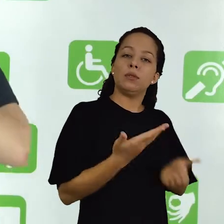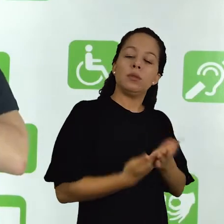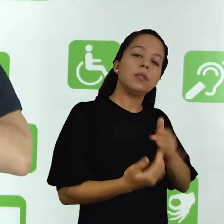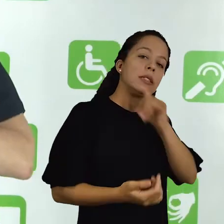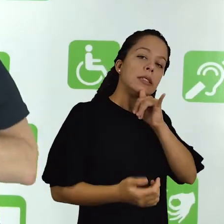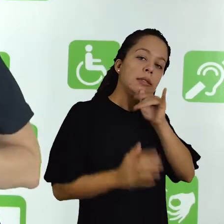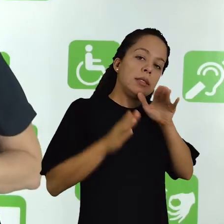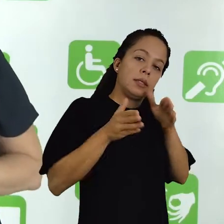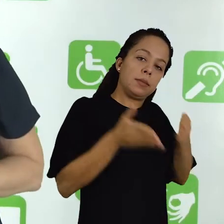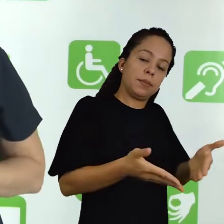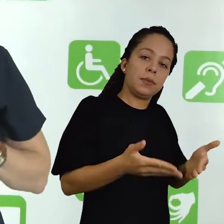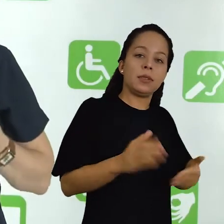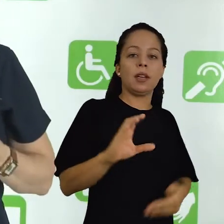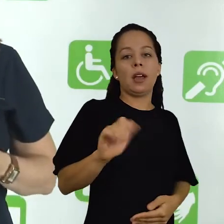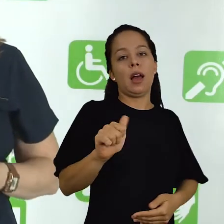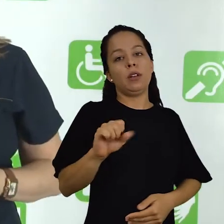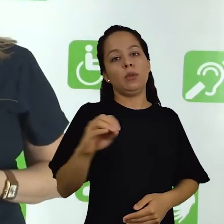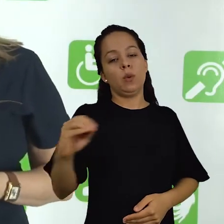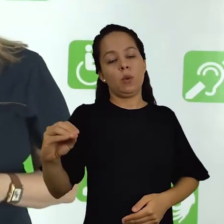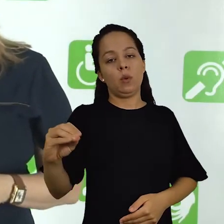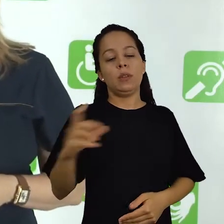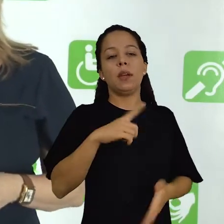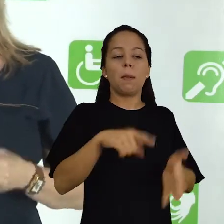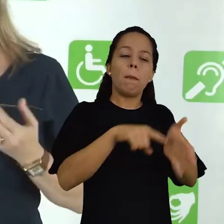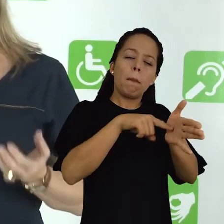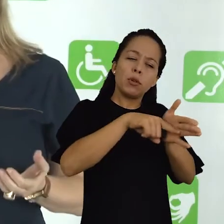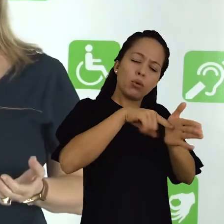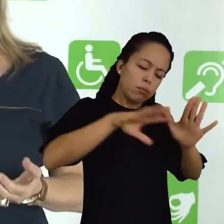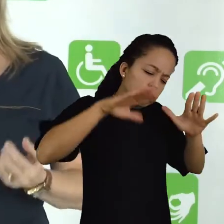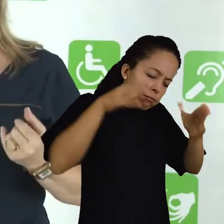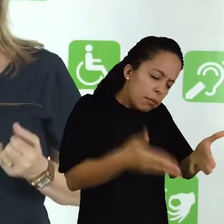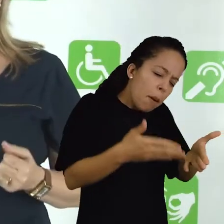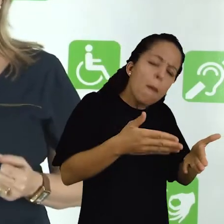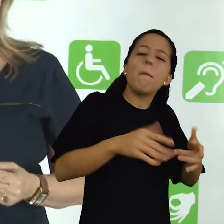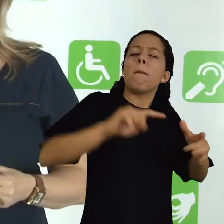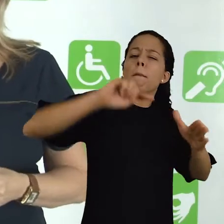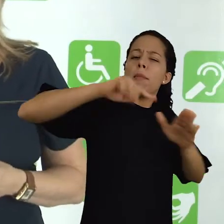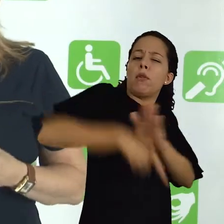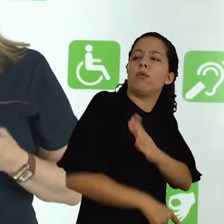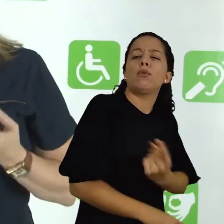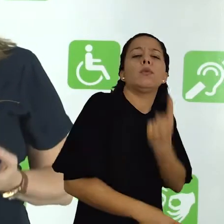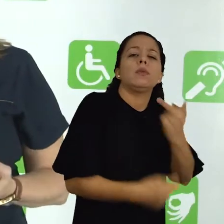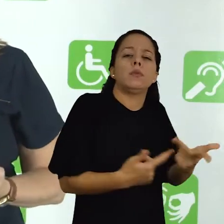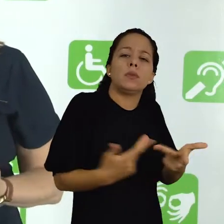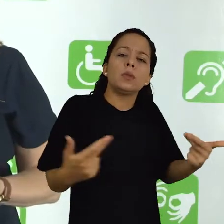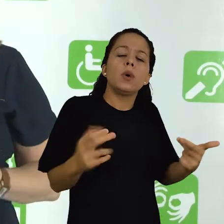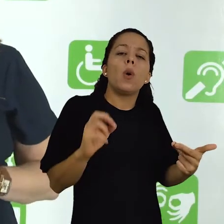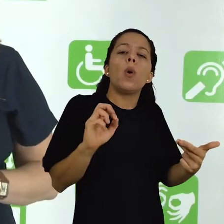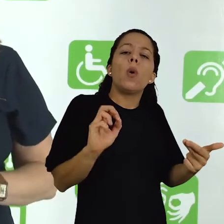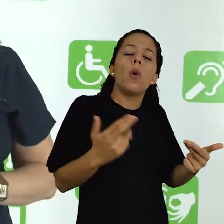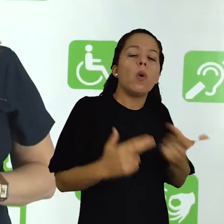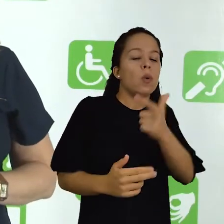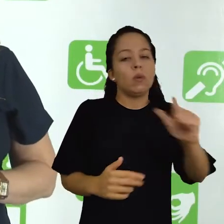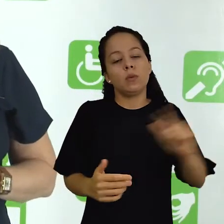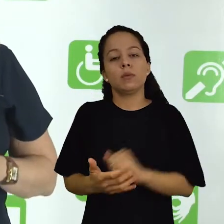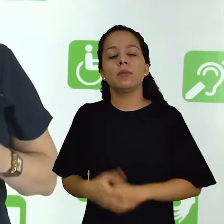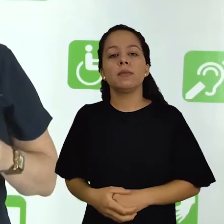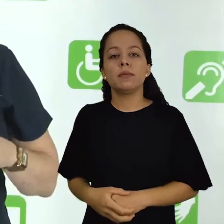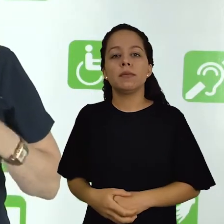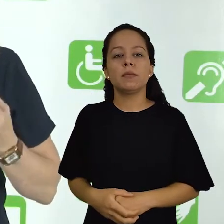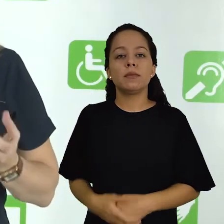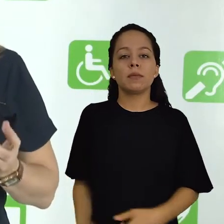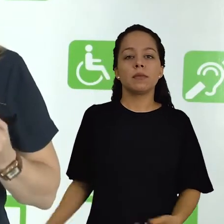estudo de caso. Ele é caracterizado pelo estudo profundo de um ou de poucos objetos de maneira